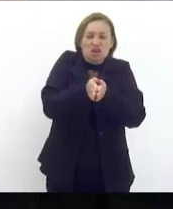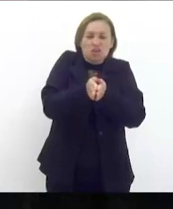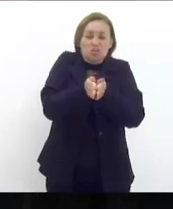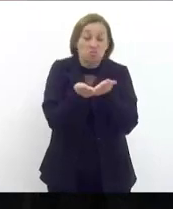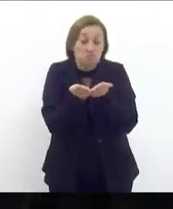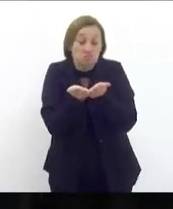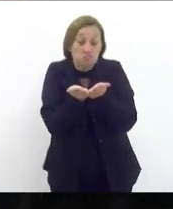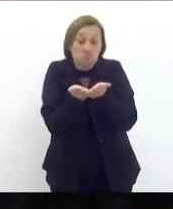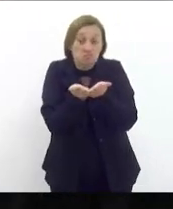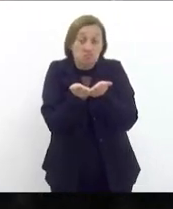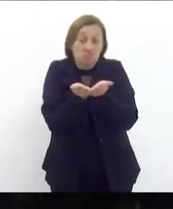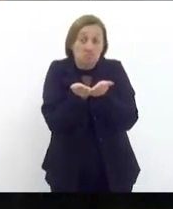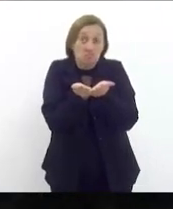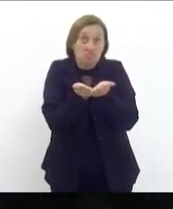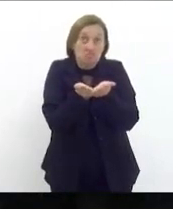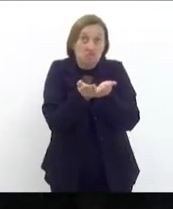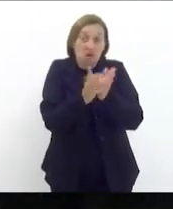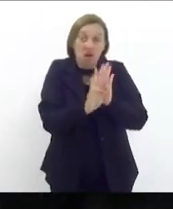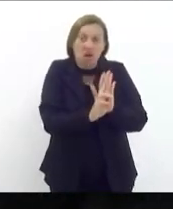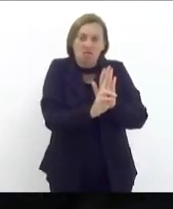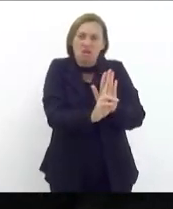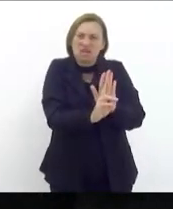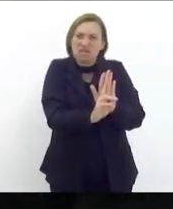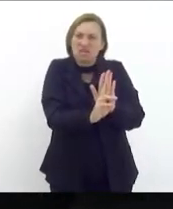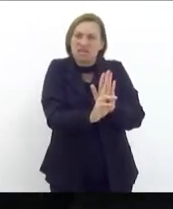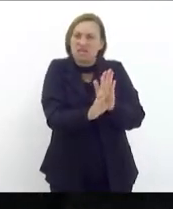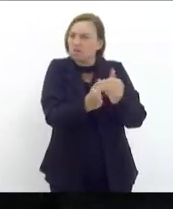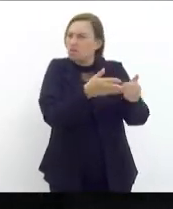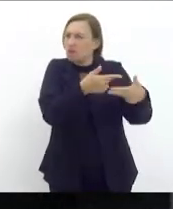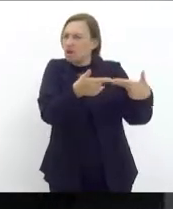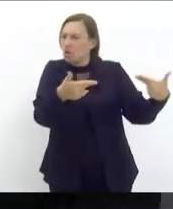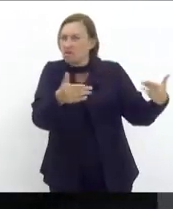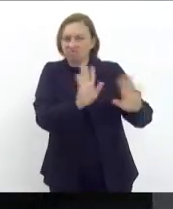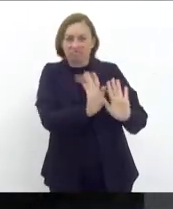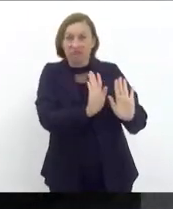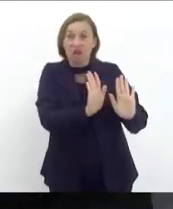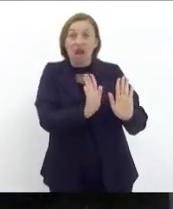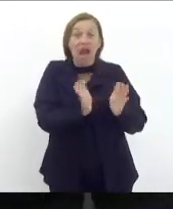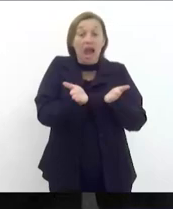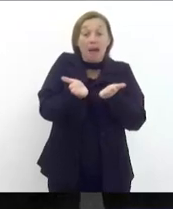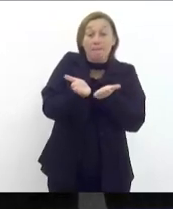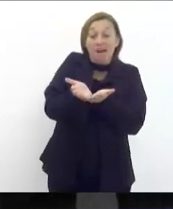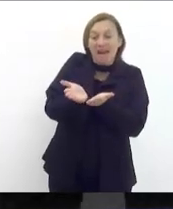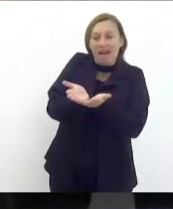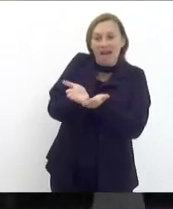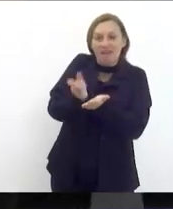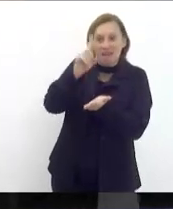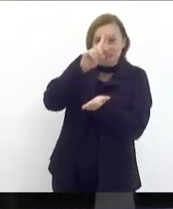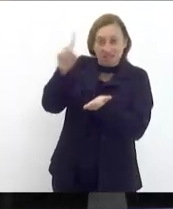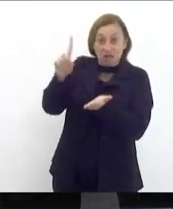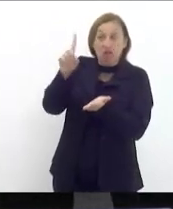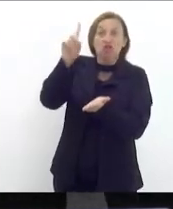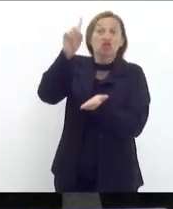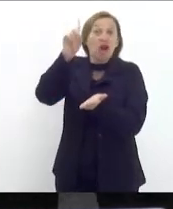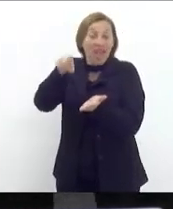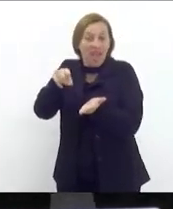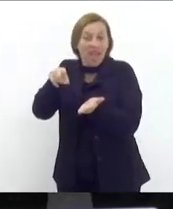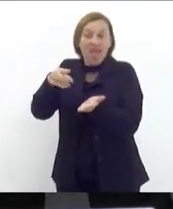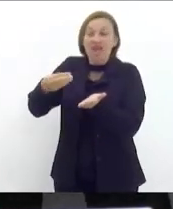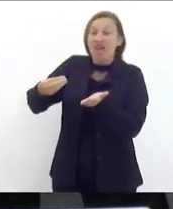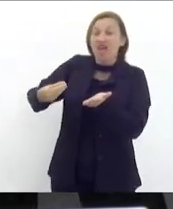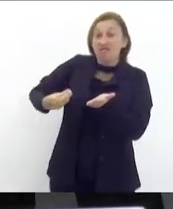represente alguma coisa a Bíblia só é viva quando lida